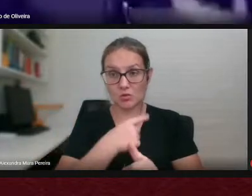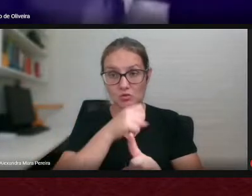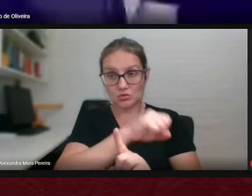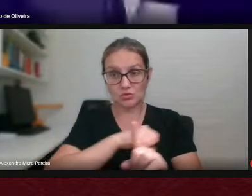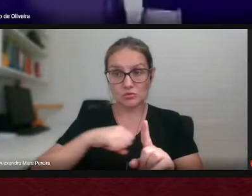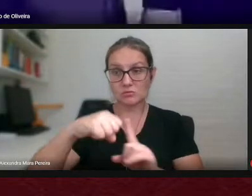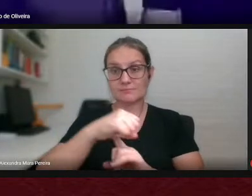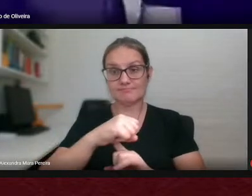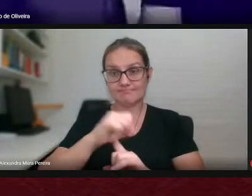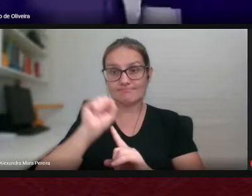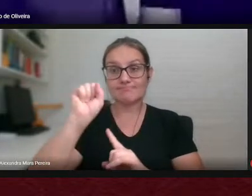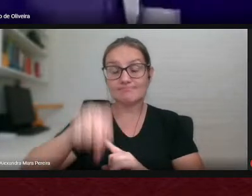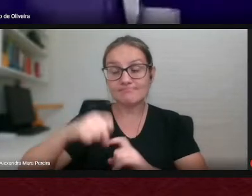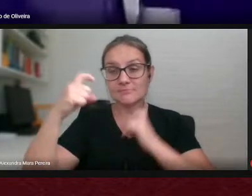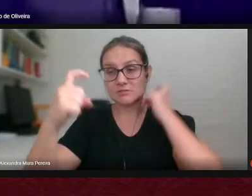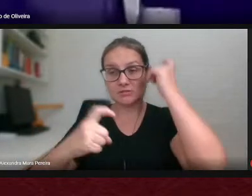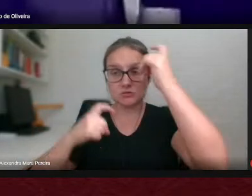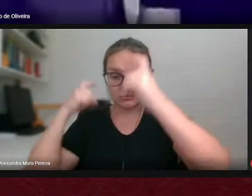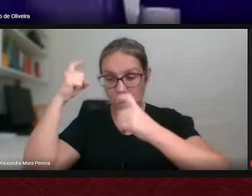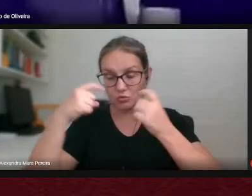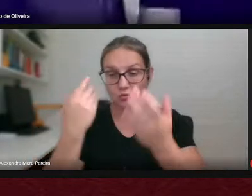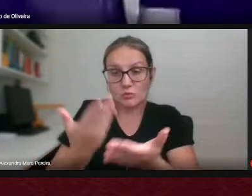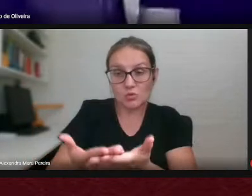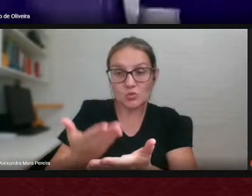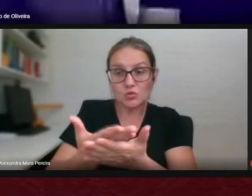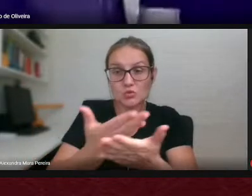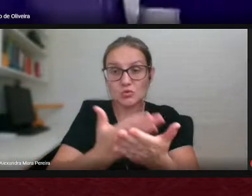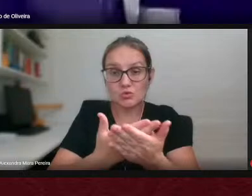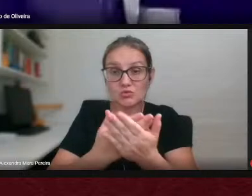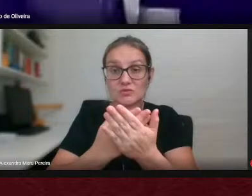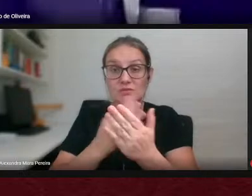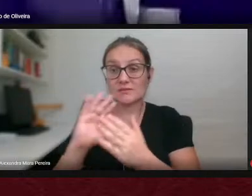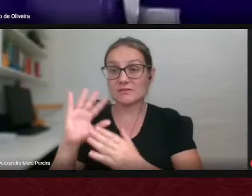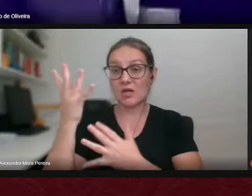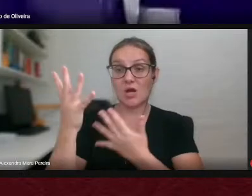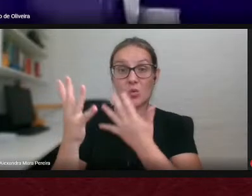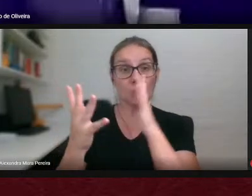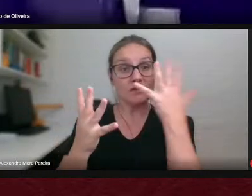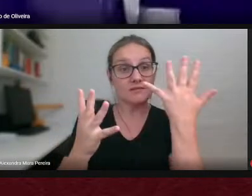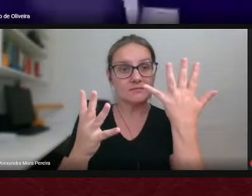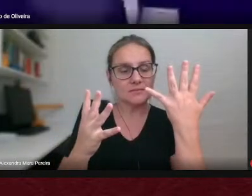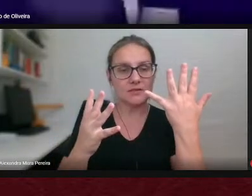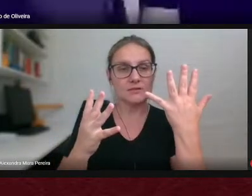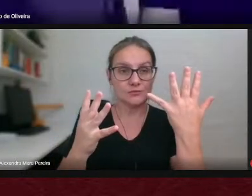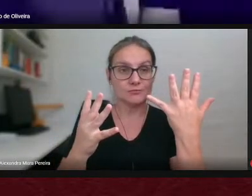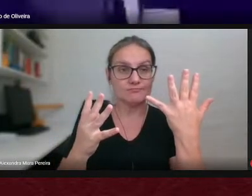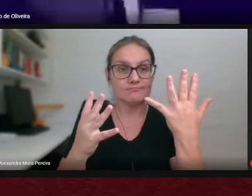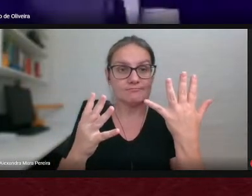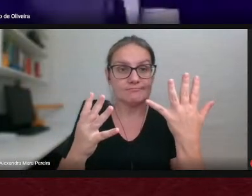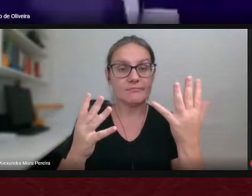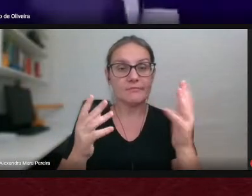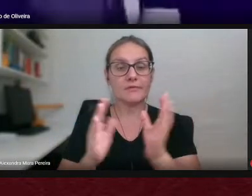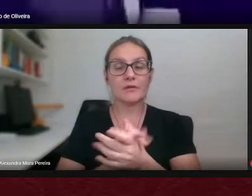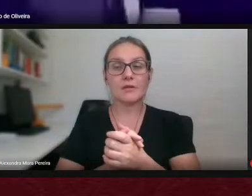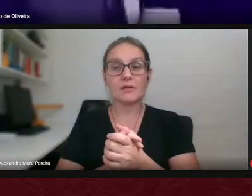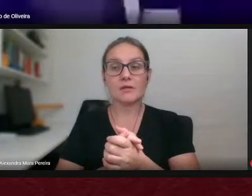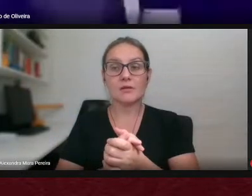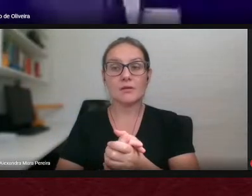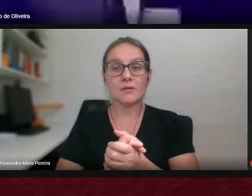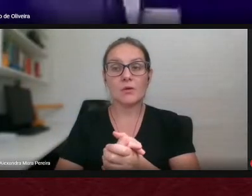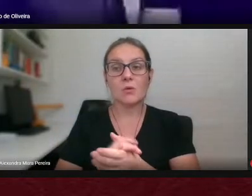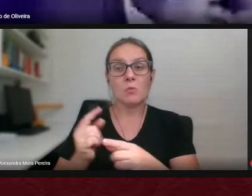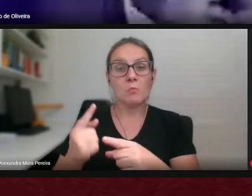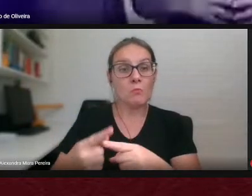preocupe com o estudo desse tipo de evento artístico de evento estético né porque